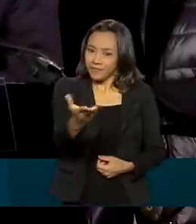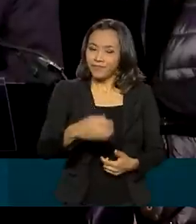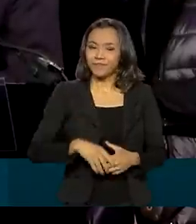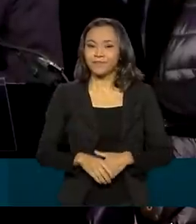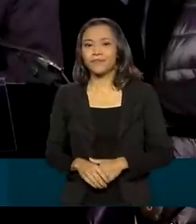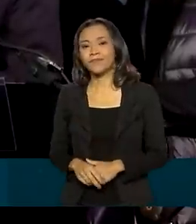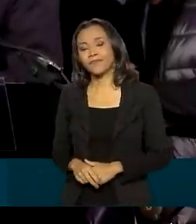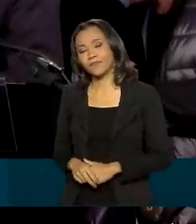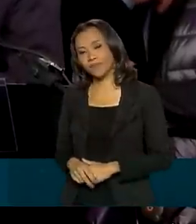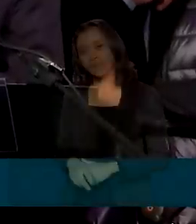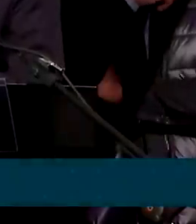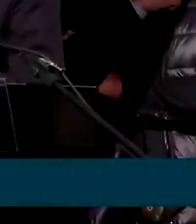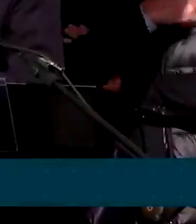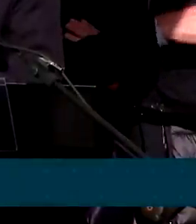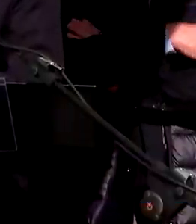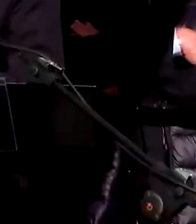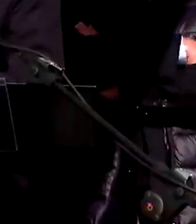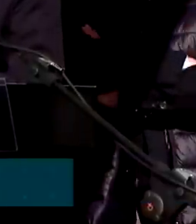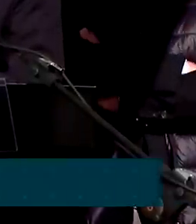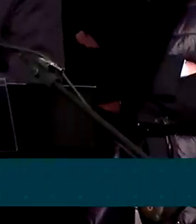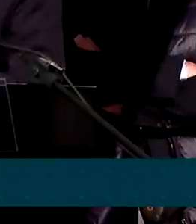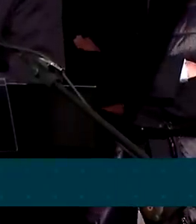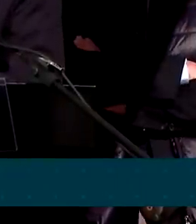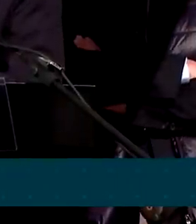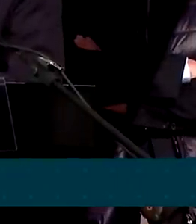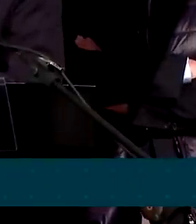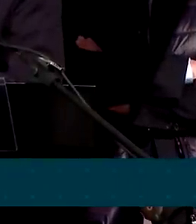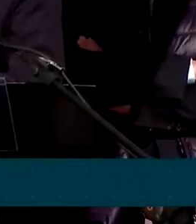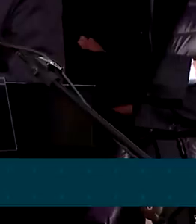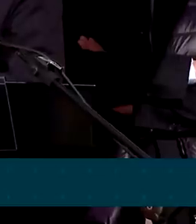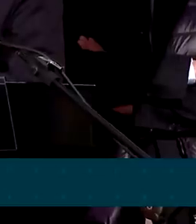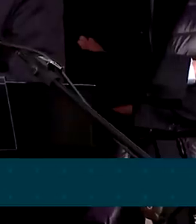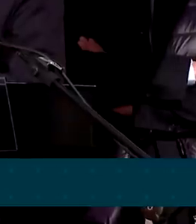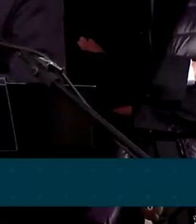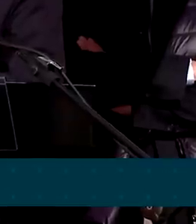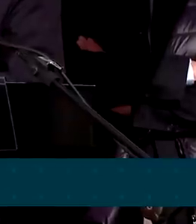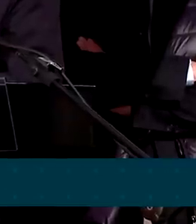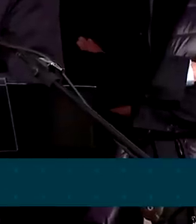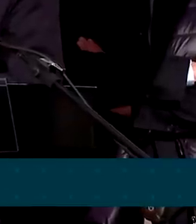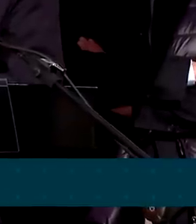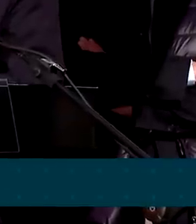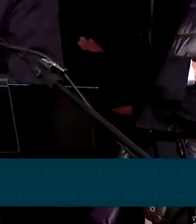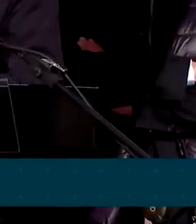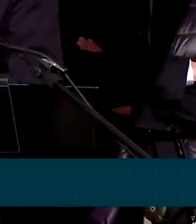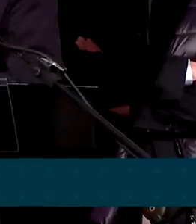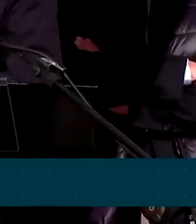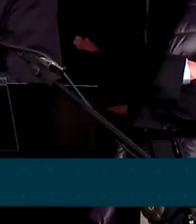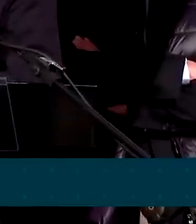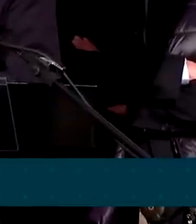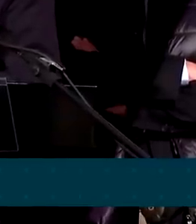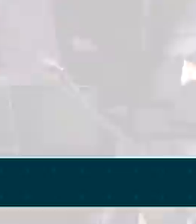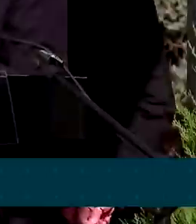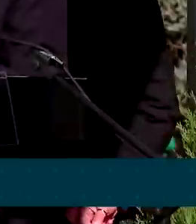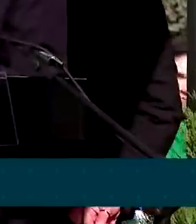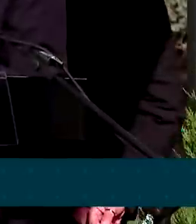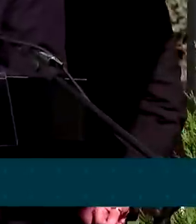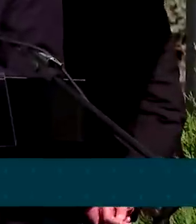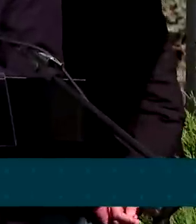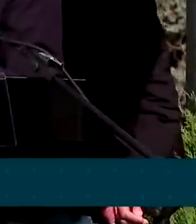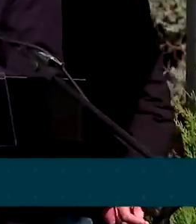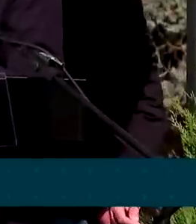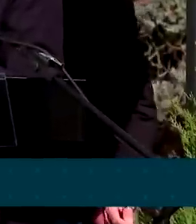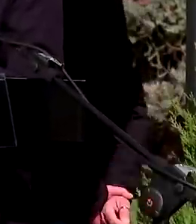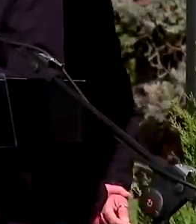O Brasil tem uma história recente, mas repleta de episódios dos quais devemos nos orgulhar e o dever de preservar.